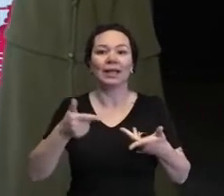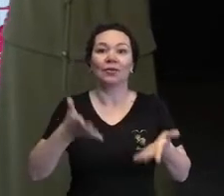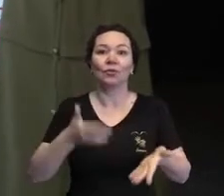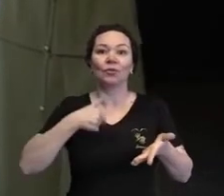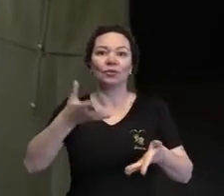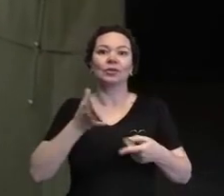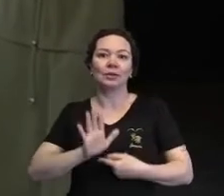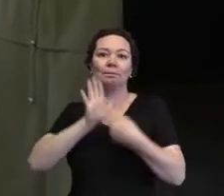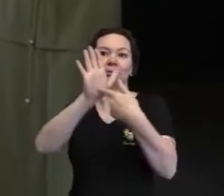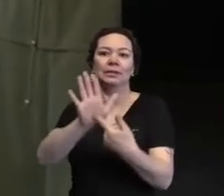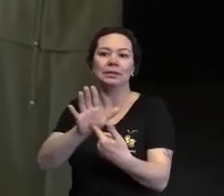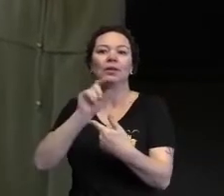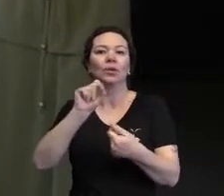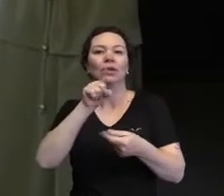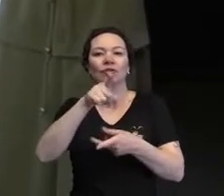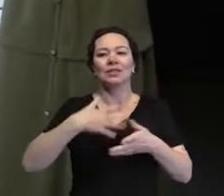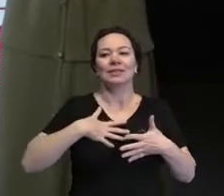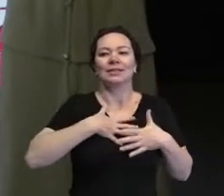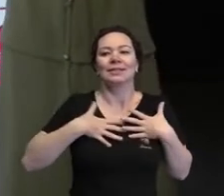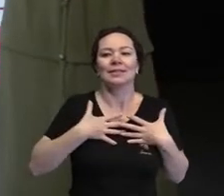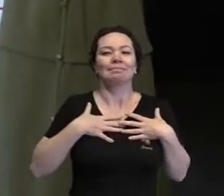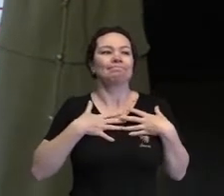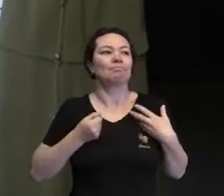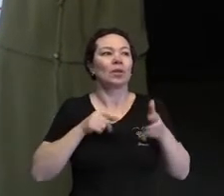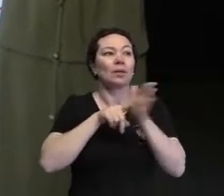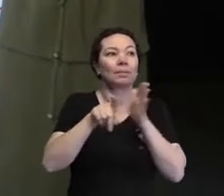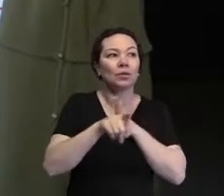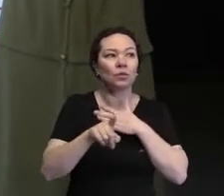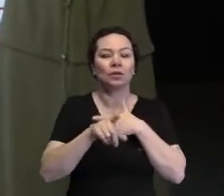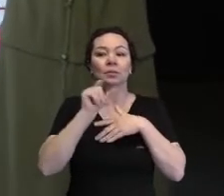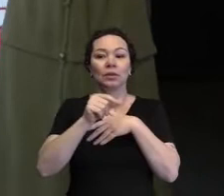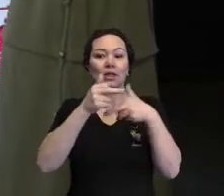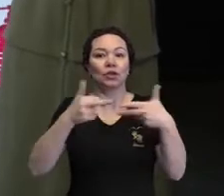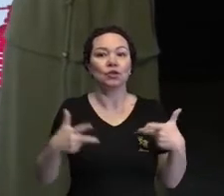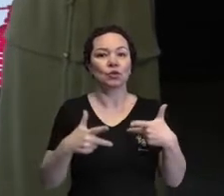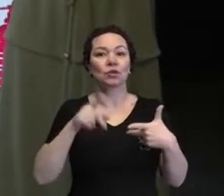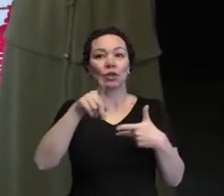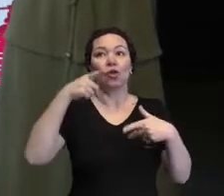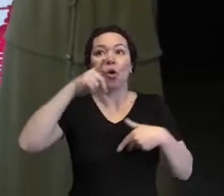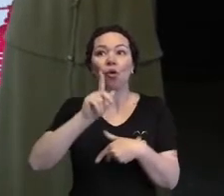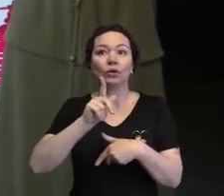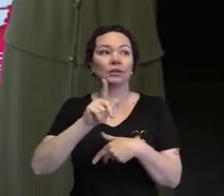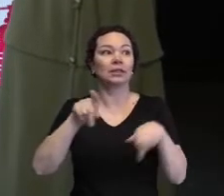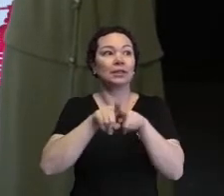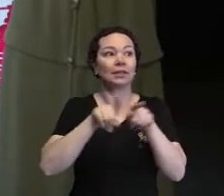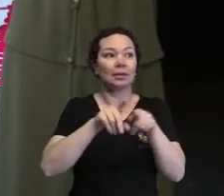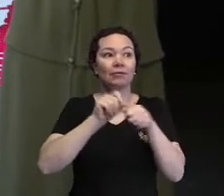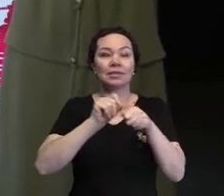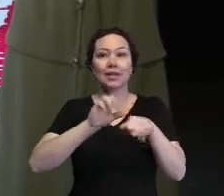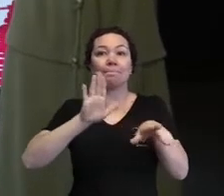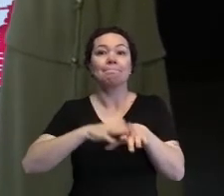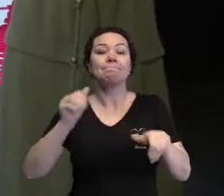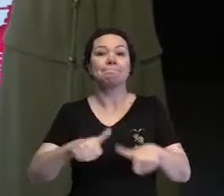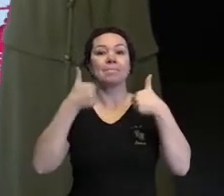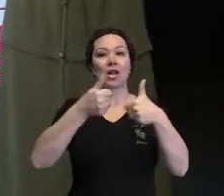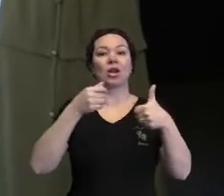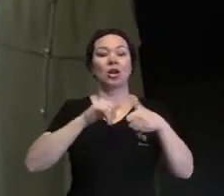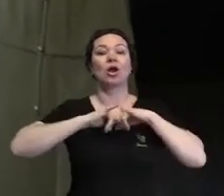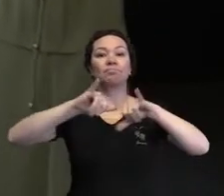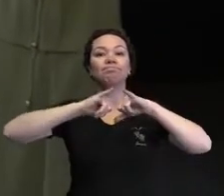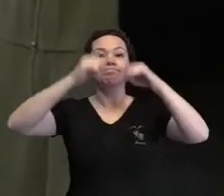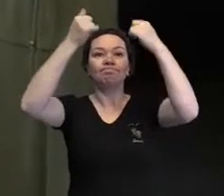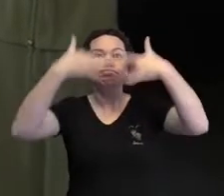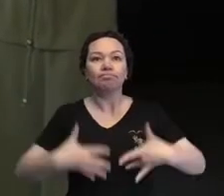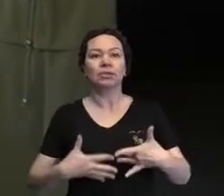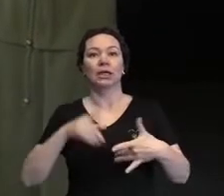Falar um pouco dessas angústias, desses questionamentos, dessas pequenas, grandes conquistas. E validar isso. Falar sobre a importância